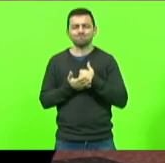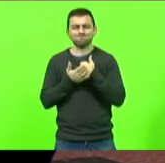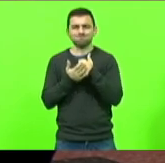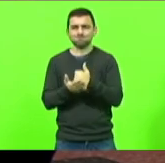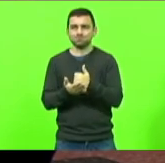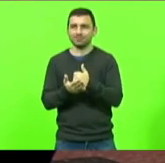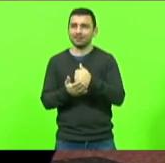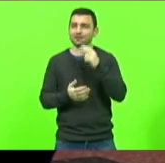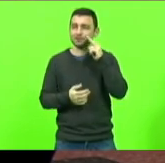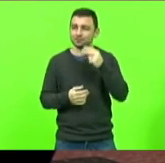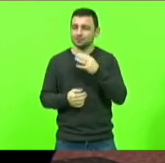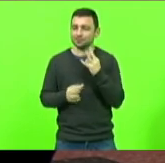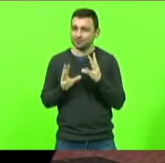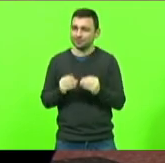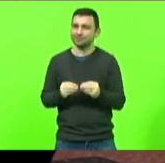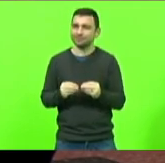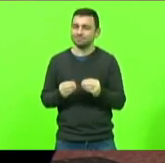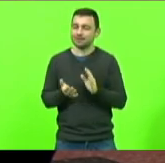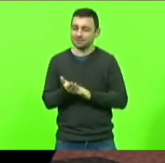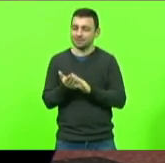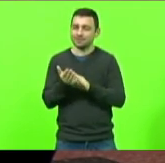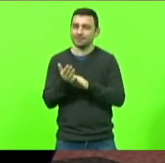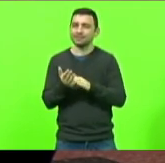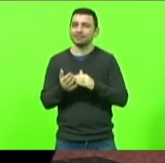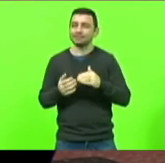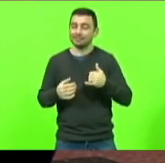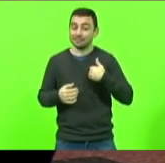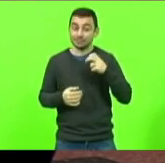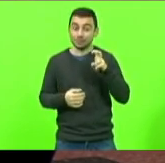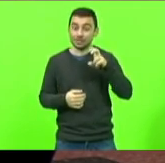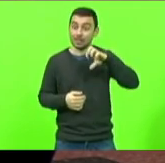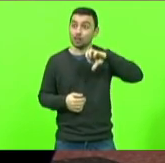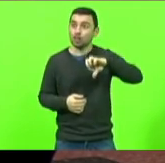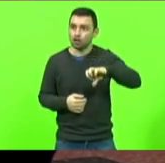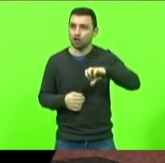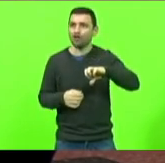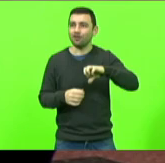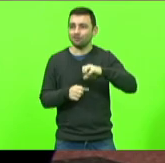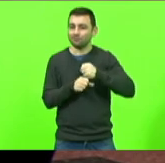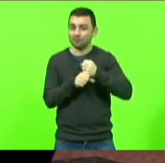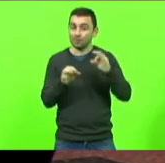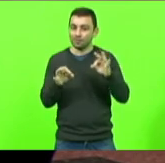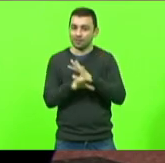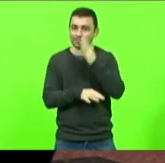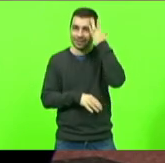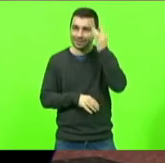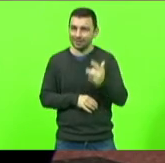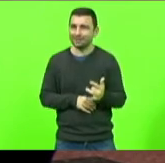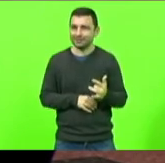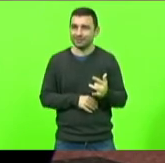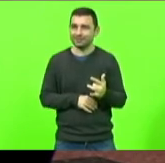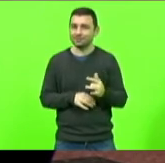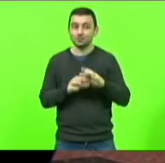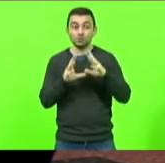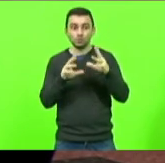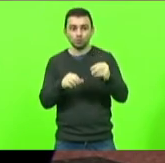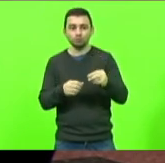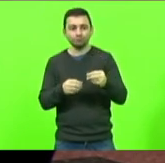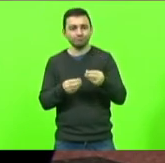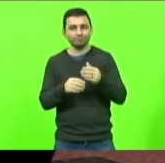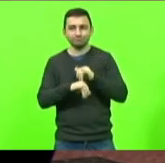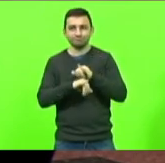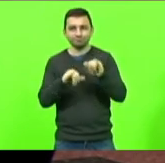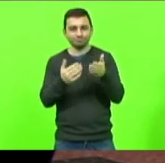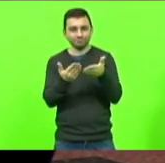nosso reconhecimento parabéns pelos 59 anos que completam amanhã extensivo a todos os profissionais da